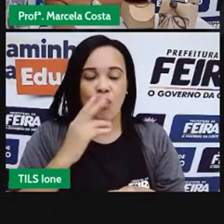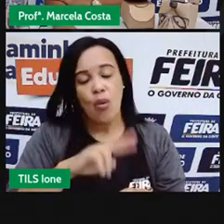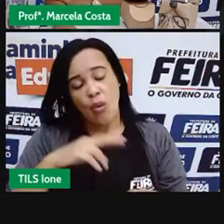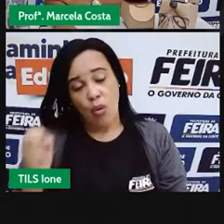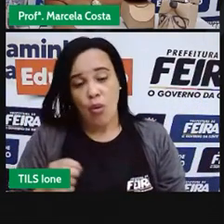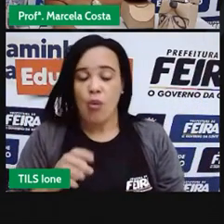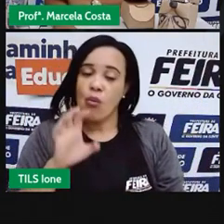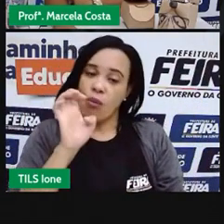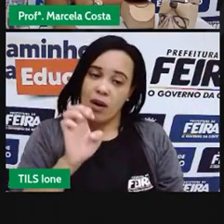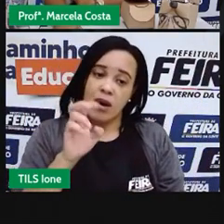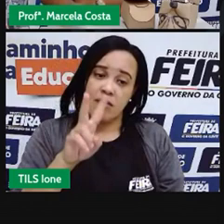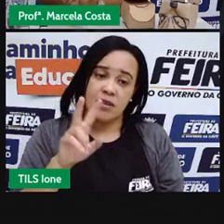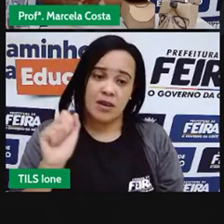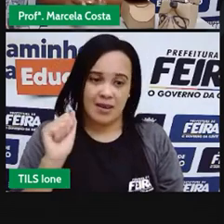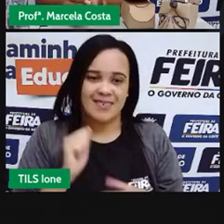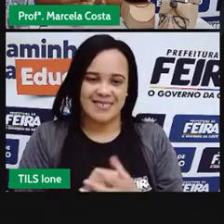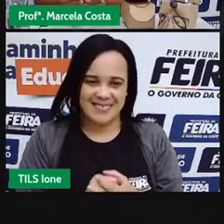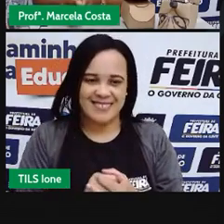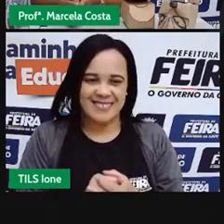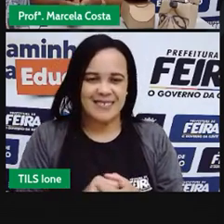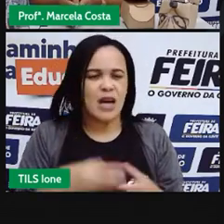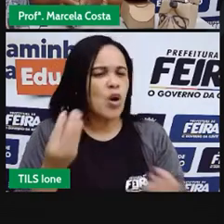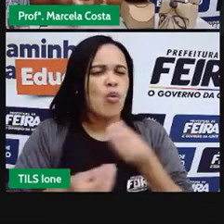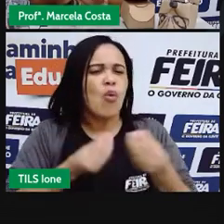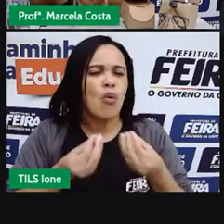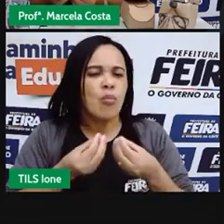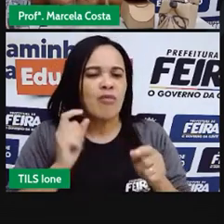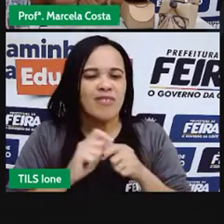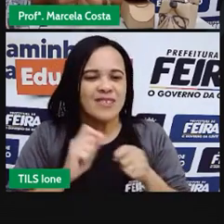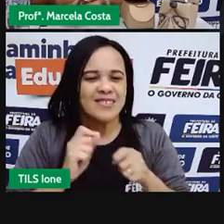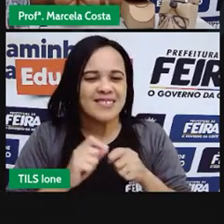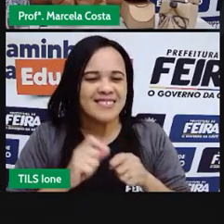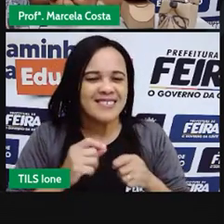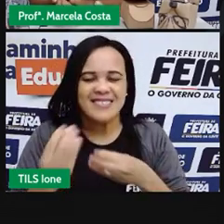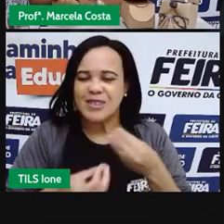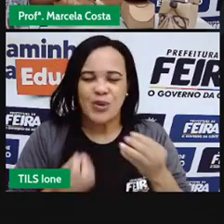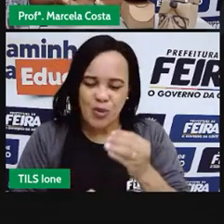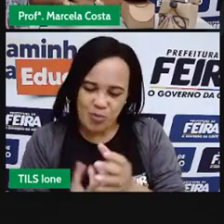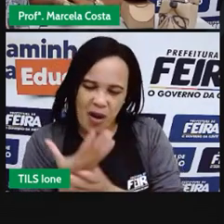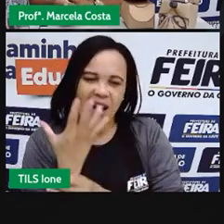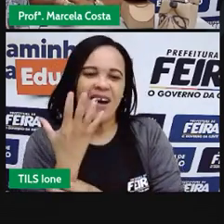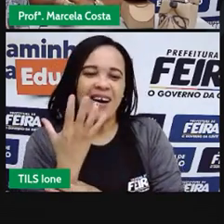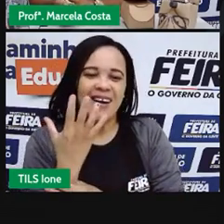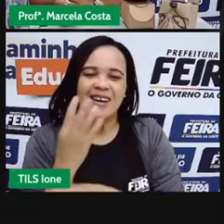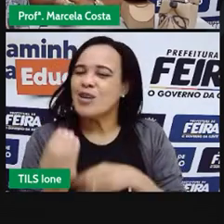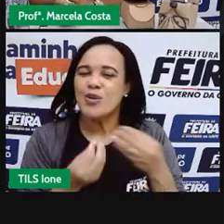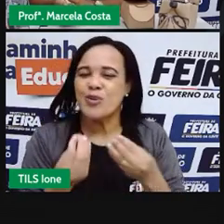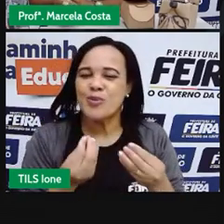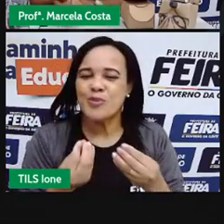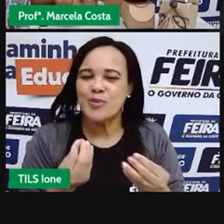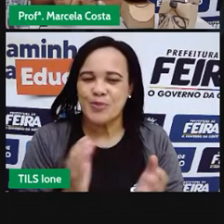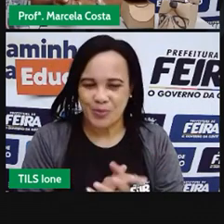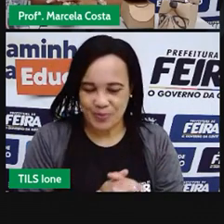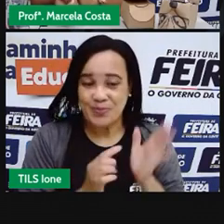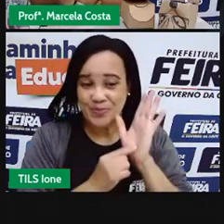Vou te mostrar agora o passo a passo para você construir esse fantoche.